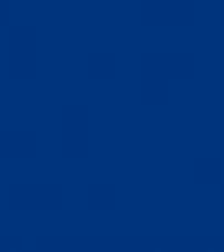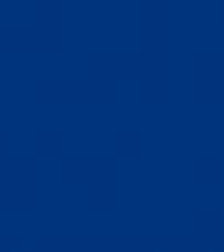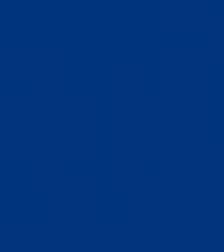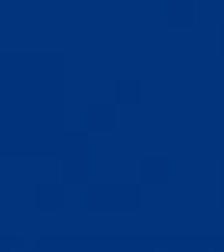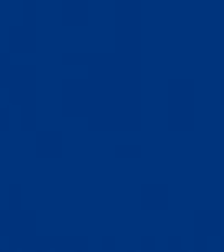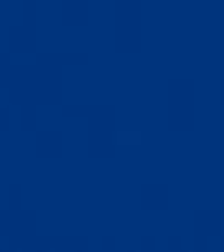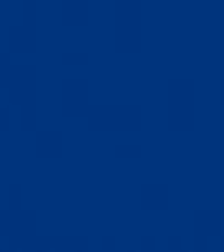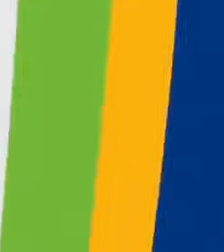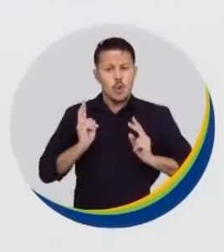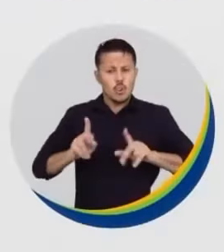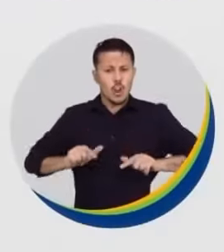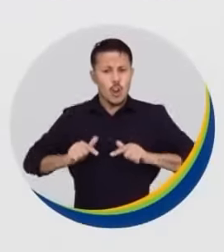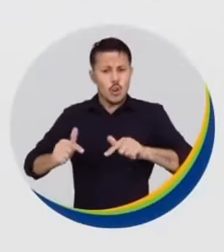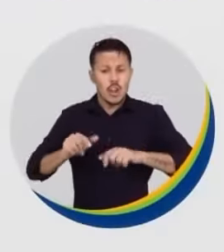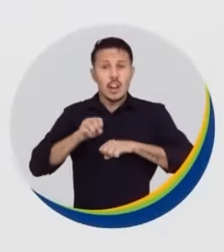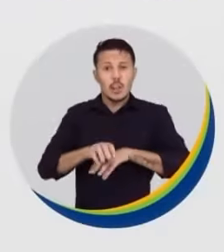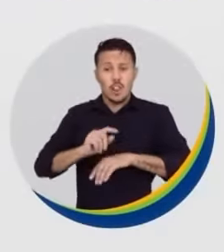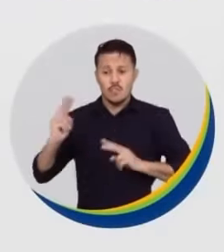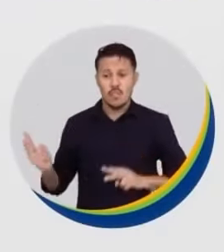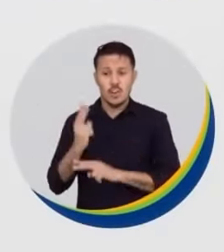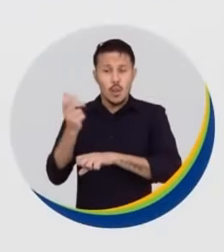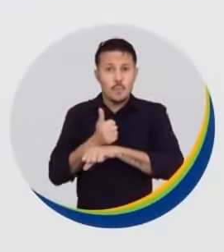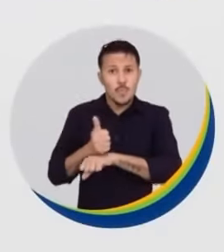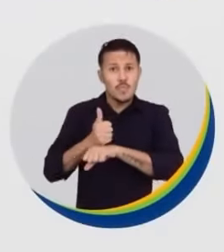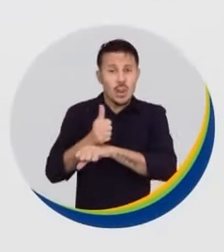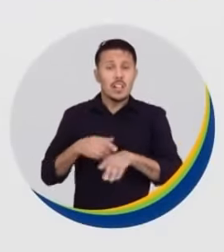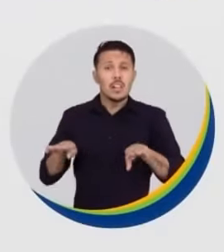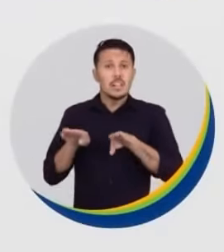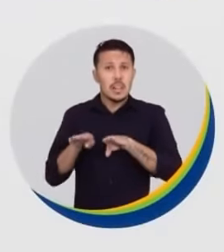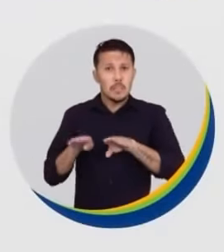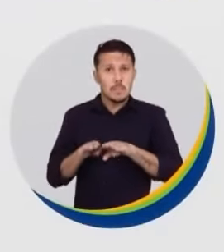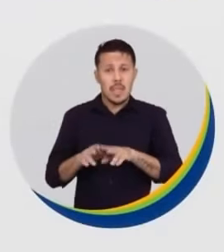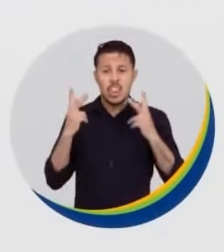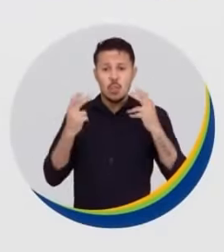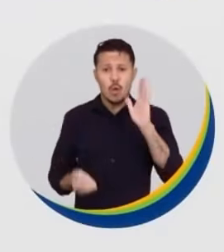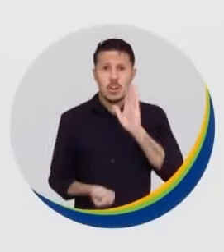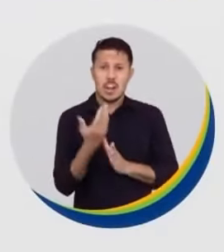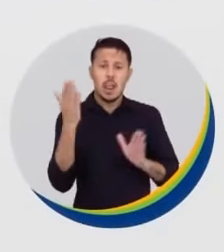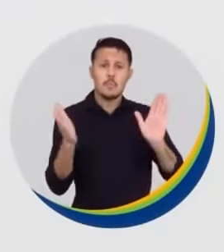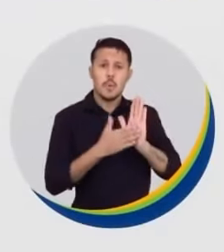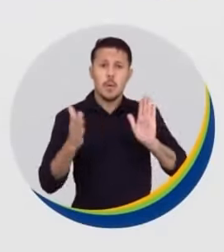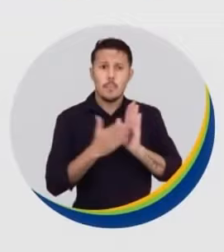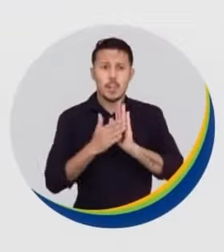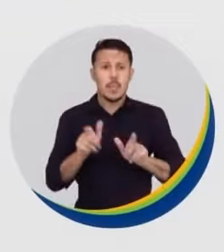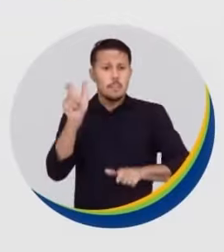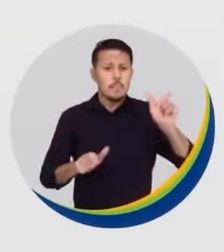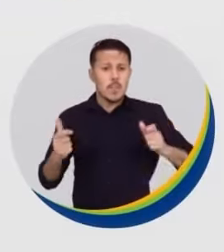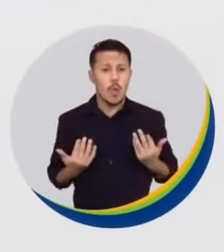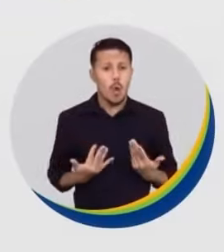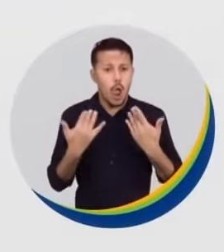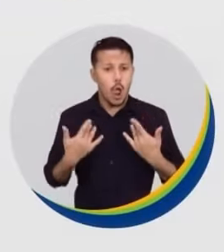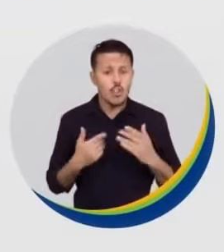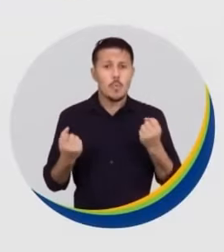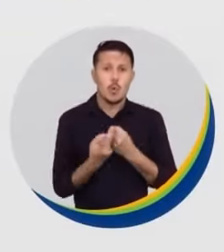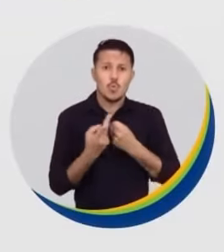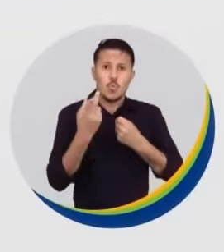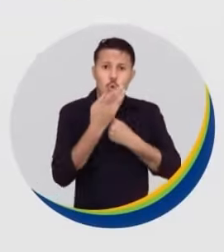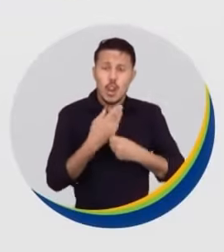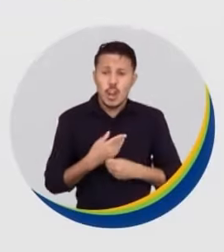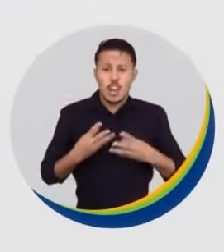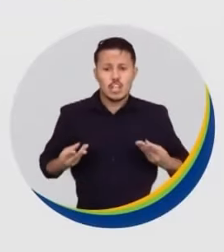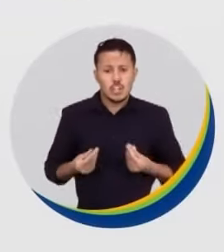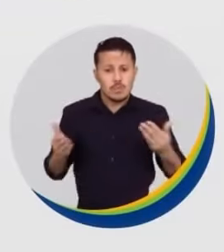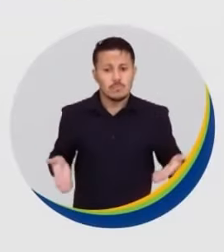Vote PSD. Continuarei lutando pela educação, valorização profissional, assim como desenvolverei propostas para os autistas com suportes e